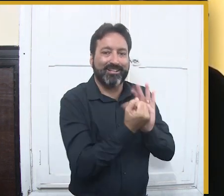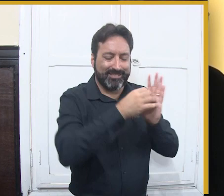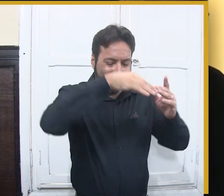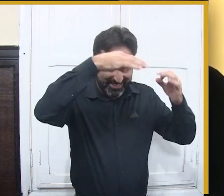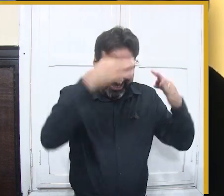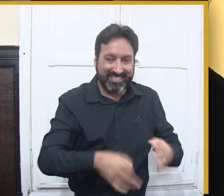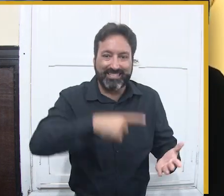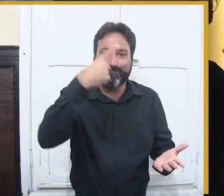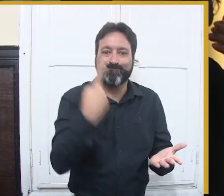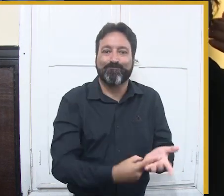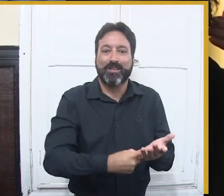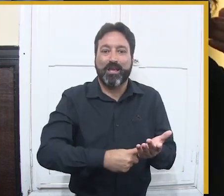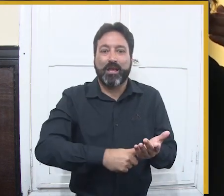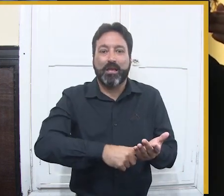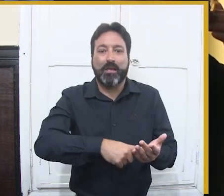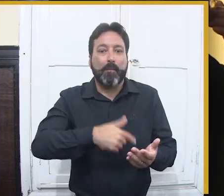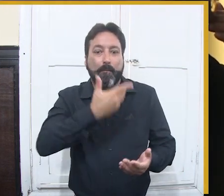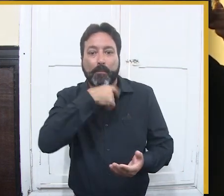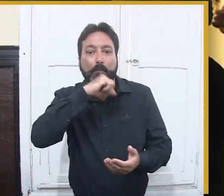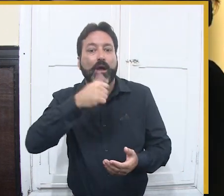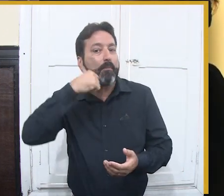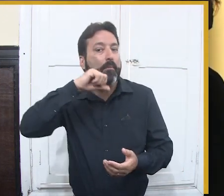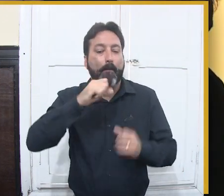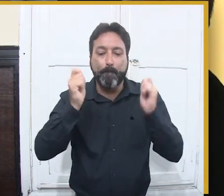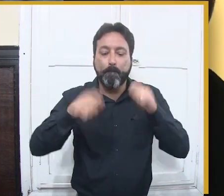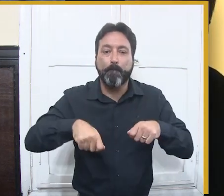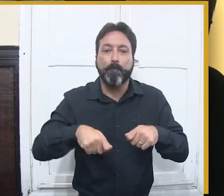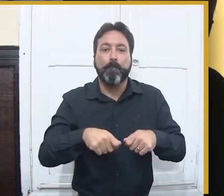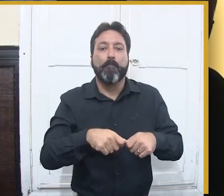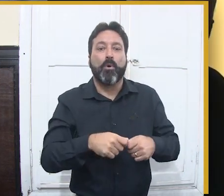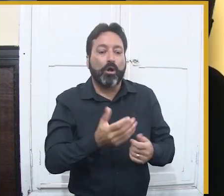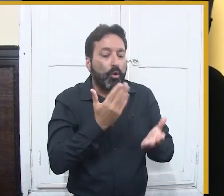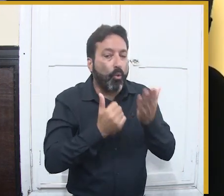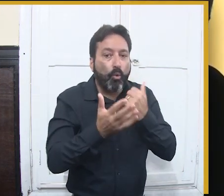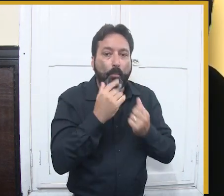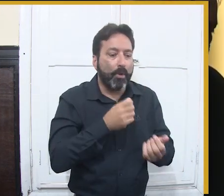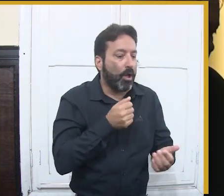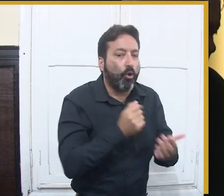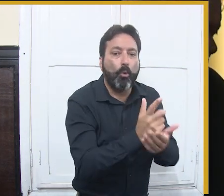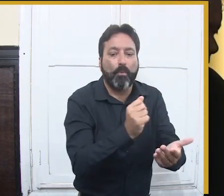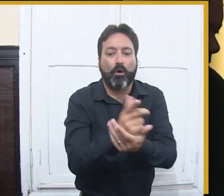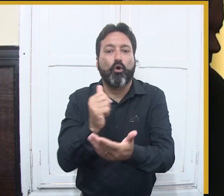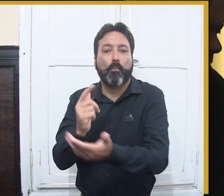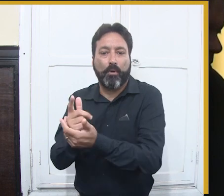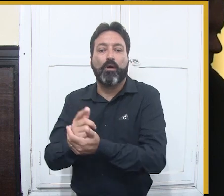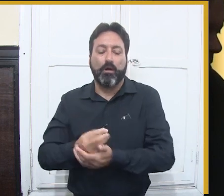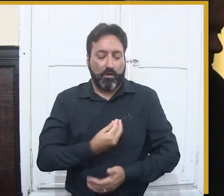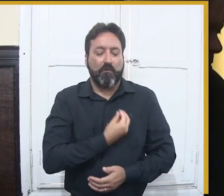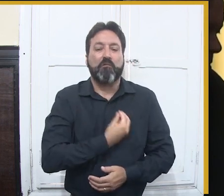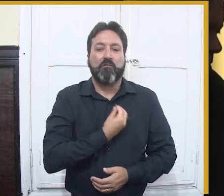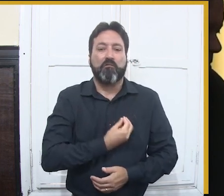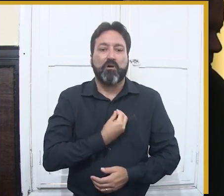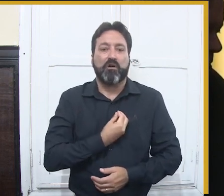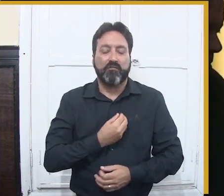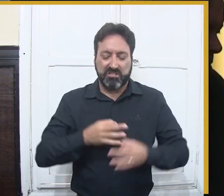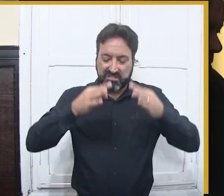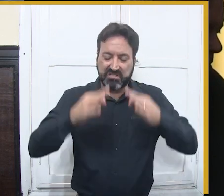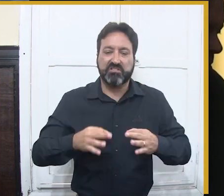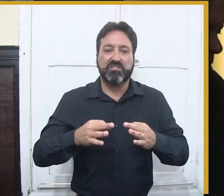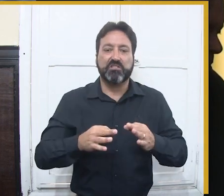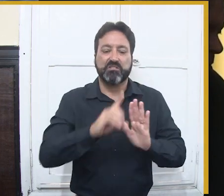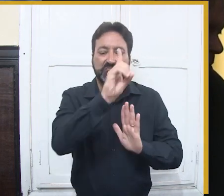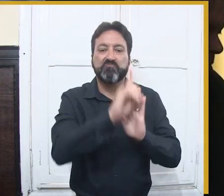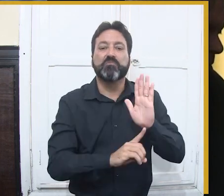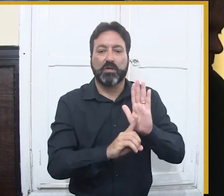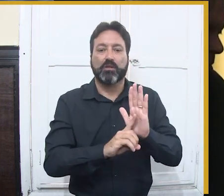serviço ou no comércio. Portanto, um evento que movimenta 500 milhões de reais é muito mais do que um evento, é muito mais do uma festa, é